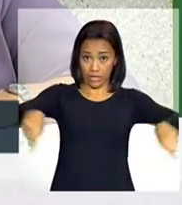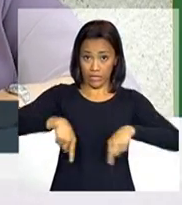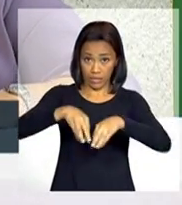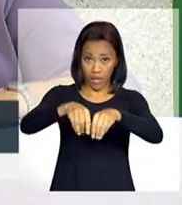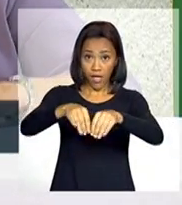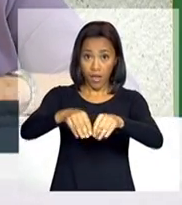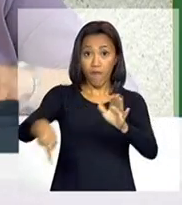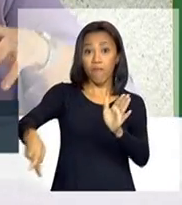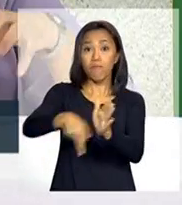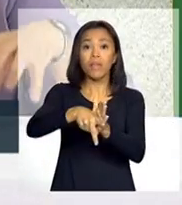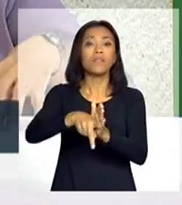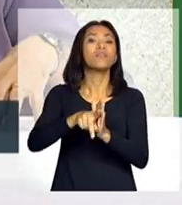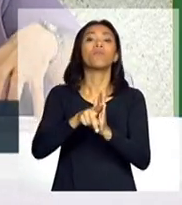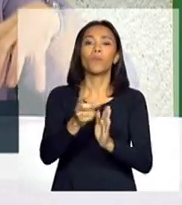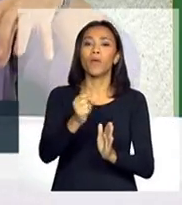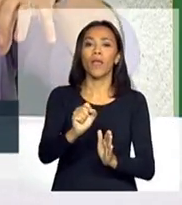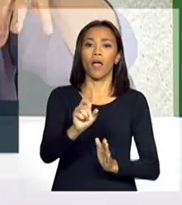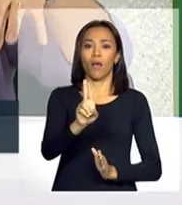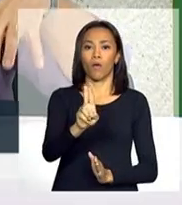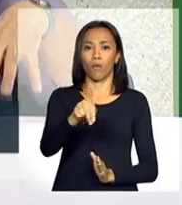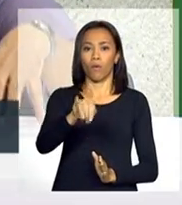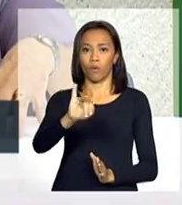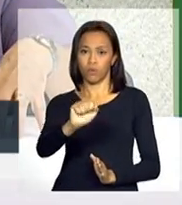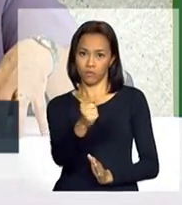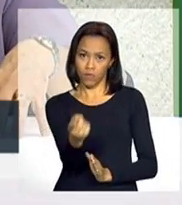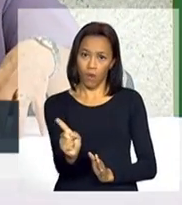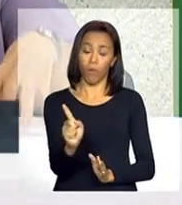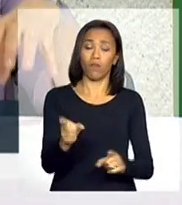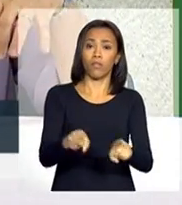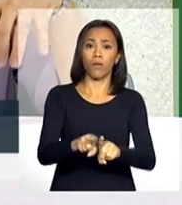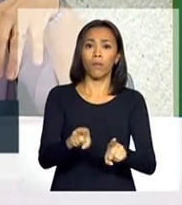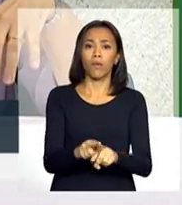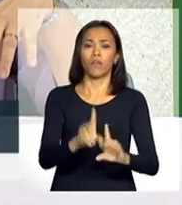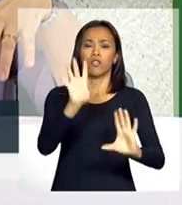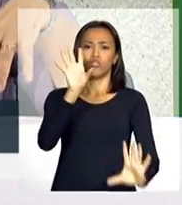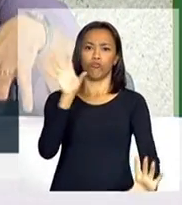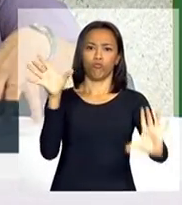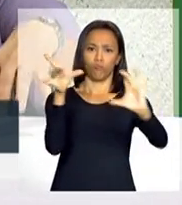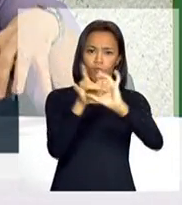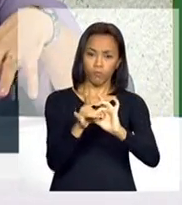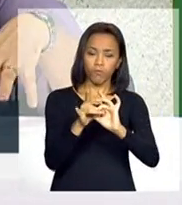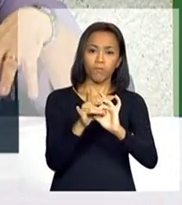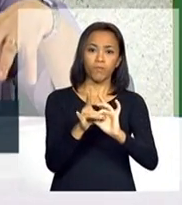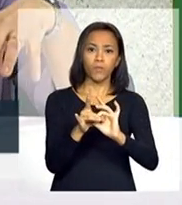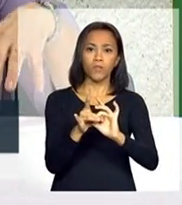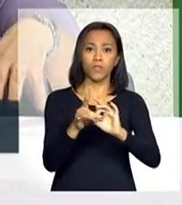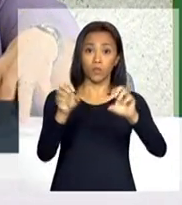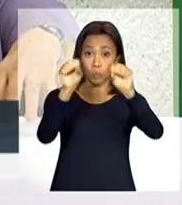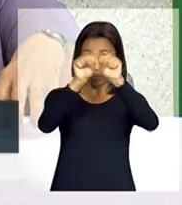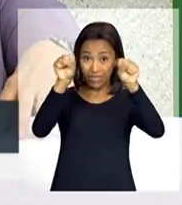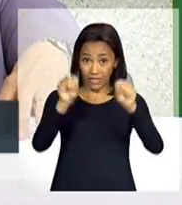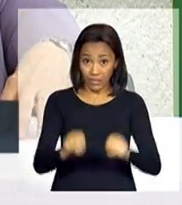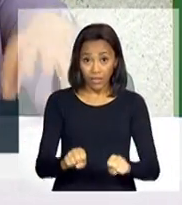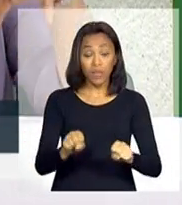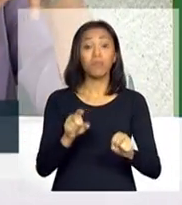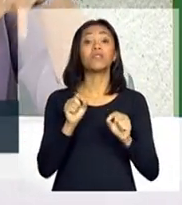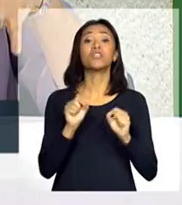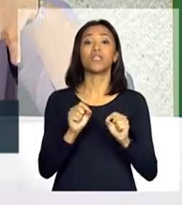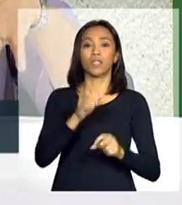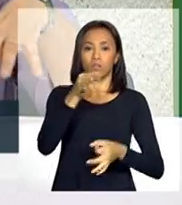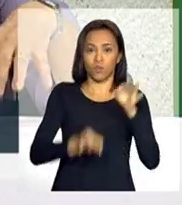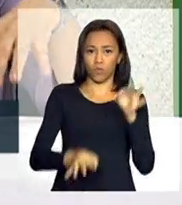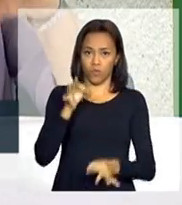E, além de unificar o serviço do sistema da justiça,